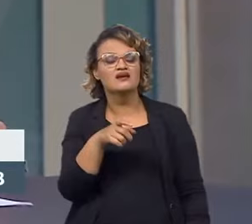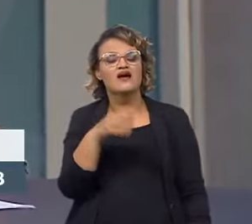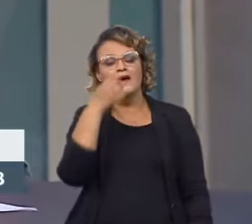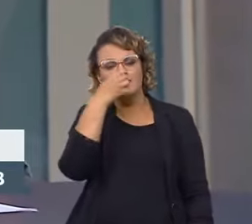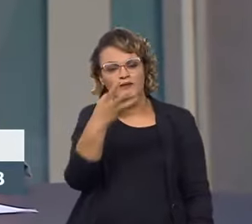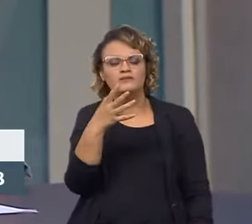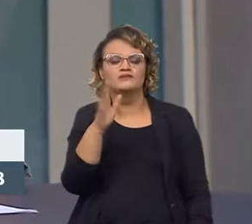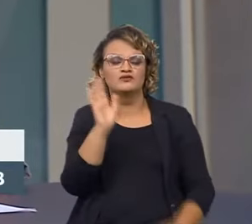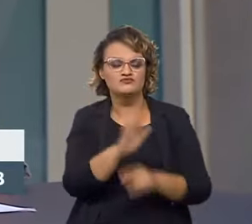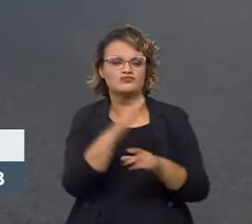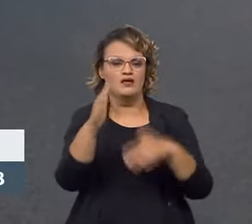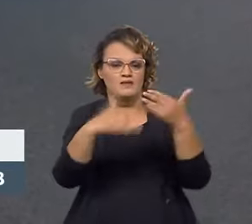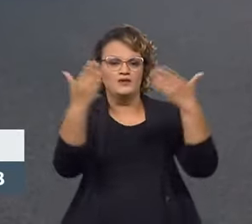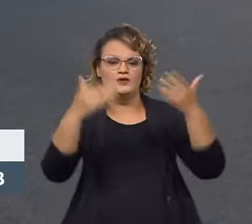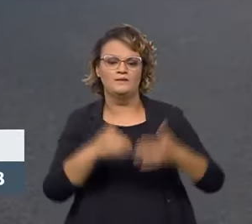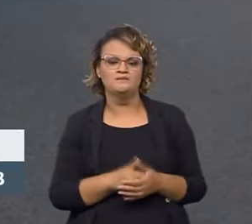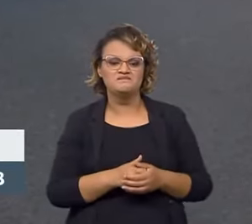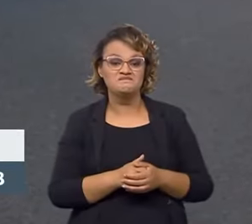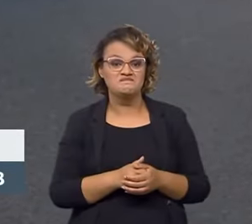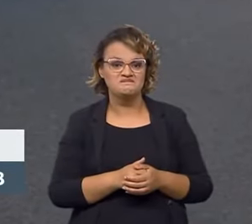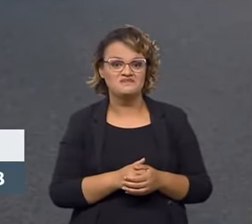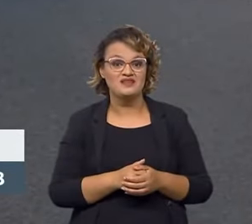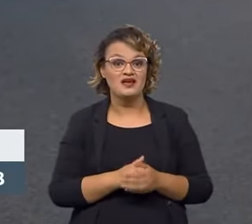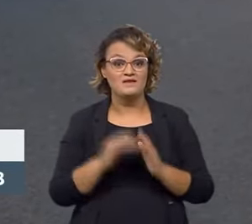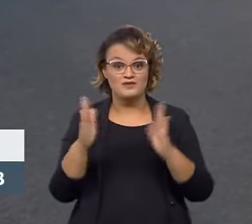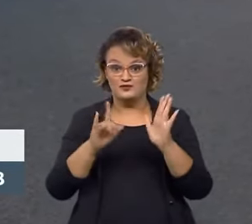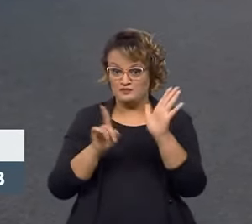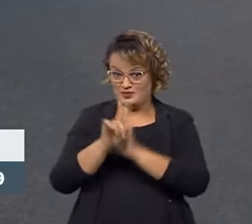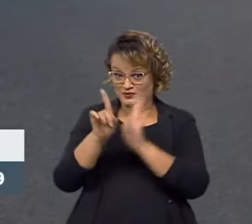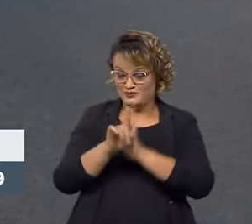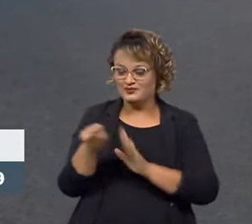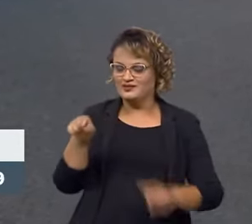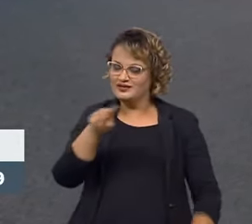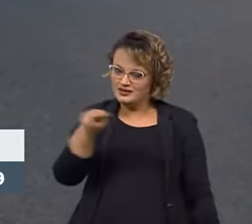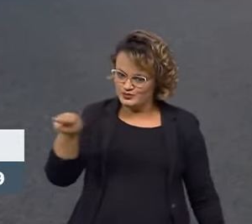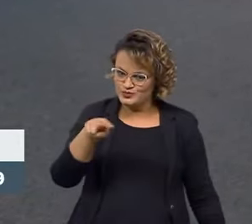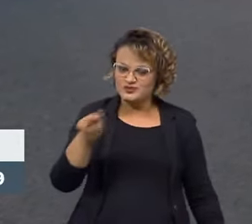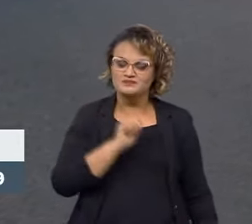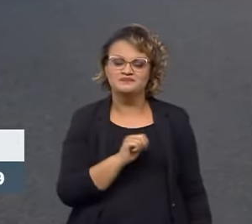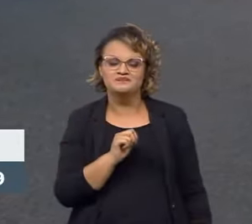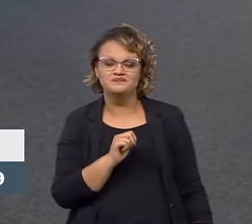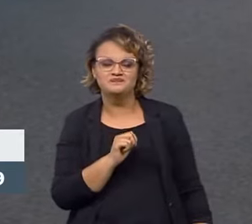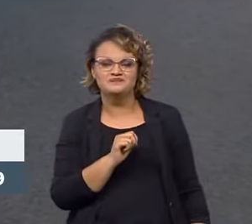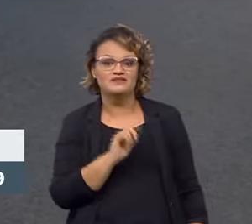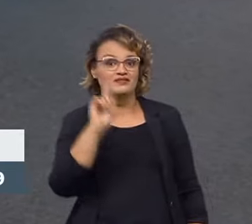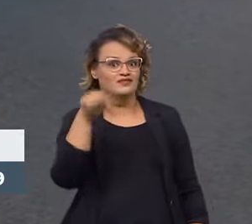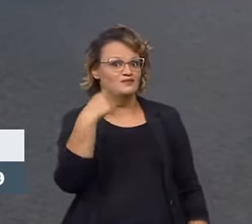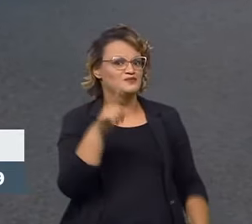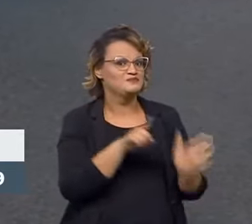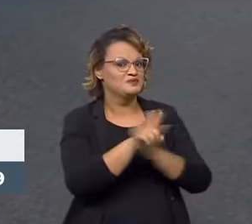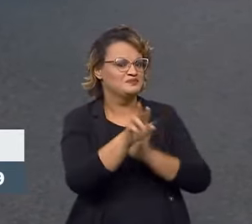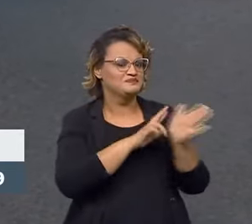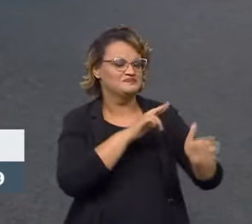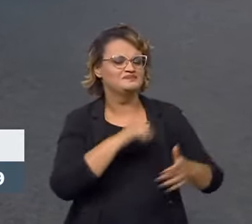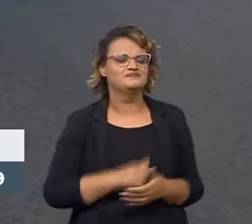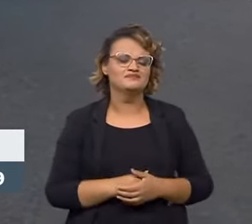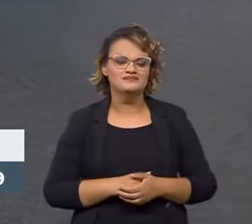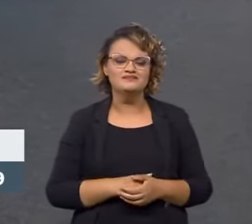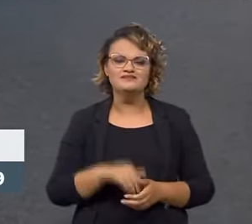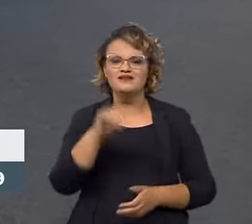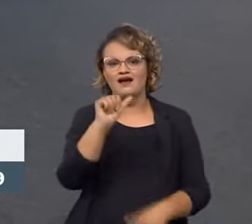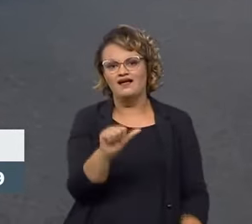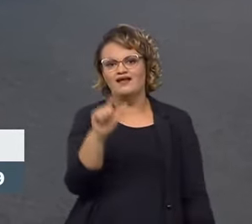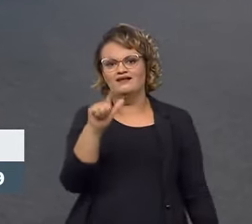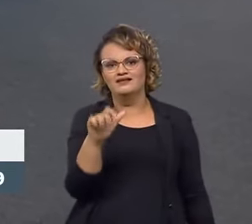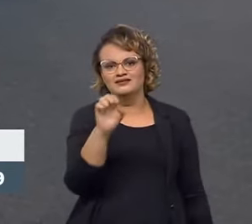serviço é fundamental. Agora, teremos mais uma rodada de perguntas dos nossos debatedores e daqui a pouquinho teremos o debate pronto. Alessandro,